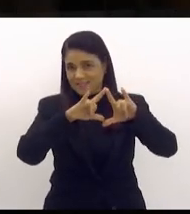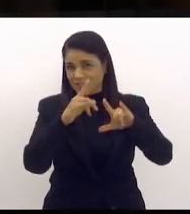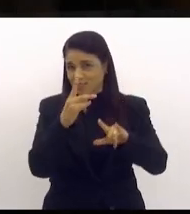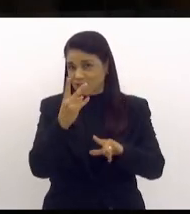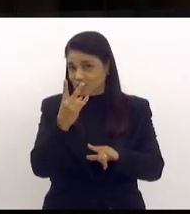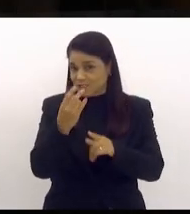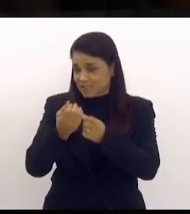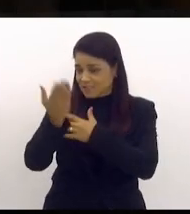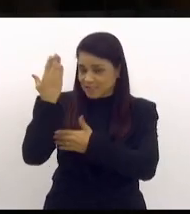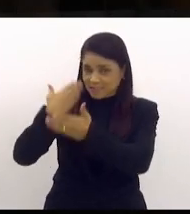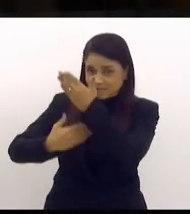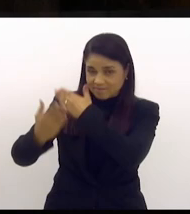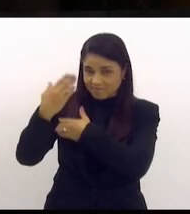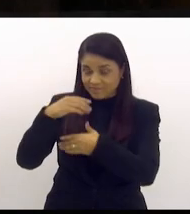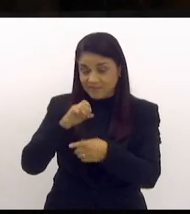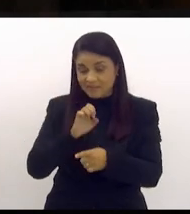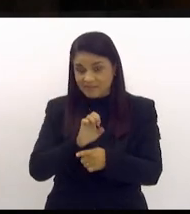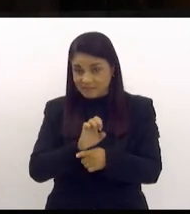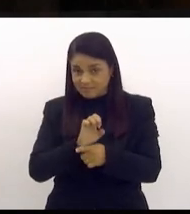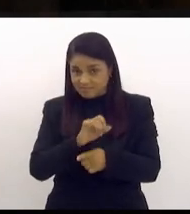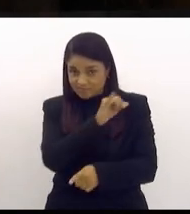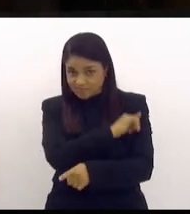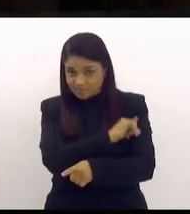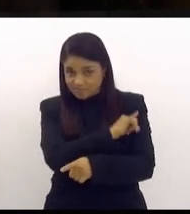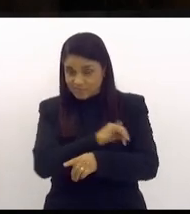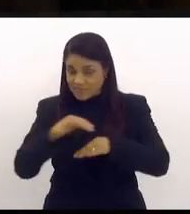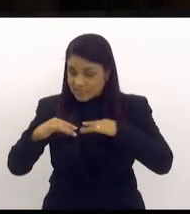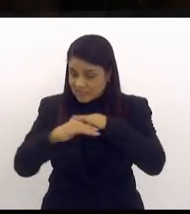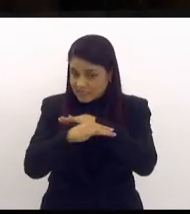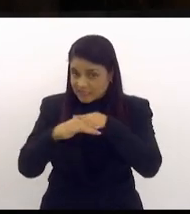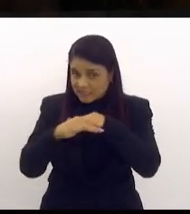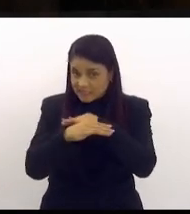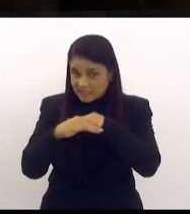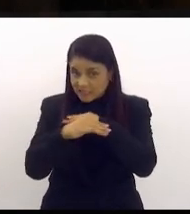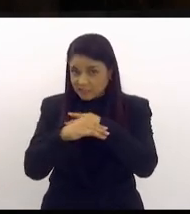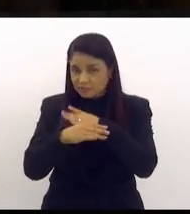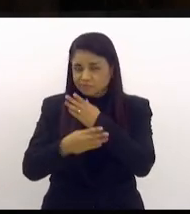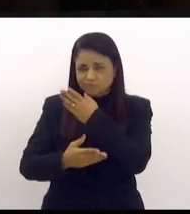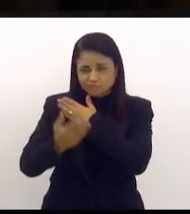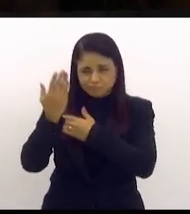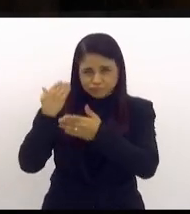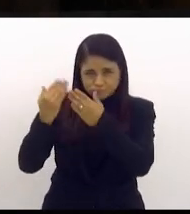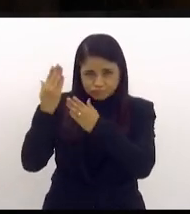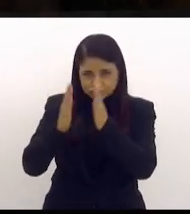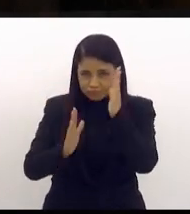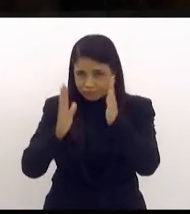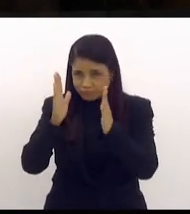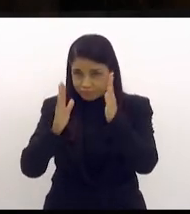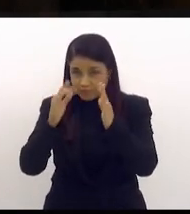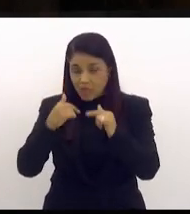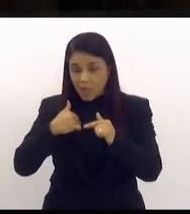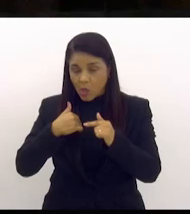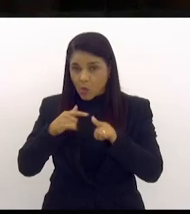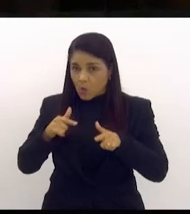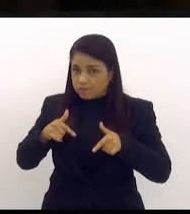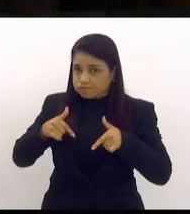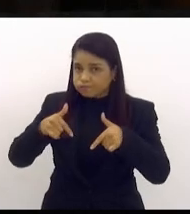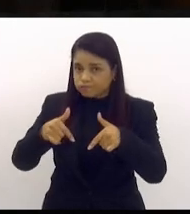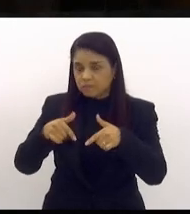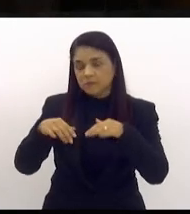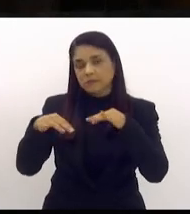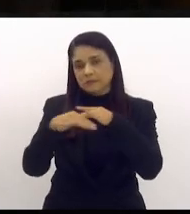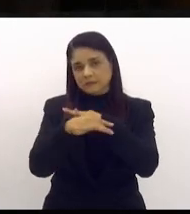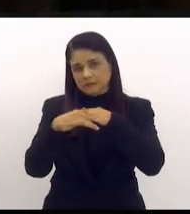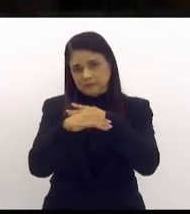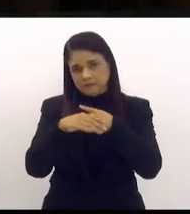na cidade do Rio de Janeiro. Estou falando agora da cidade, porque nesta época eu estava atuando na cidade do Rio de